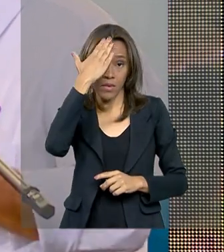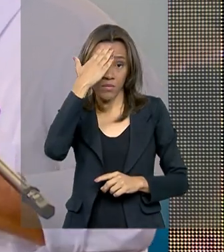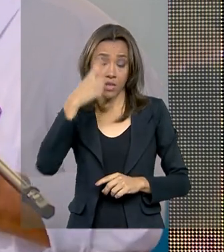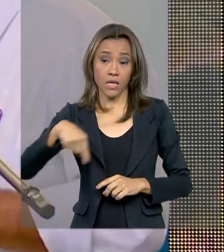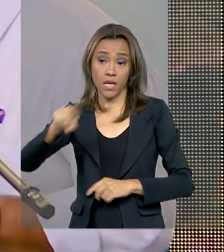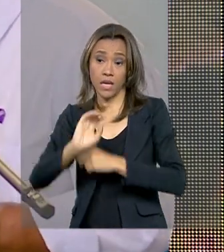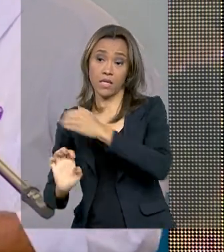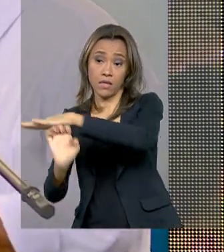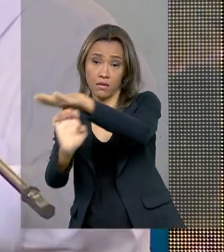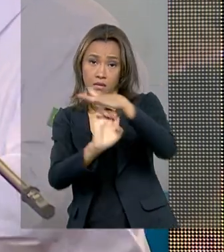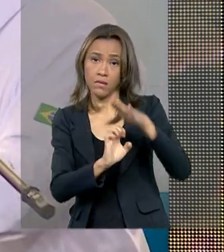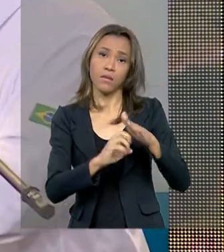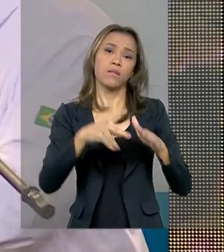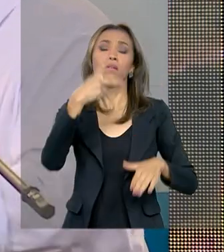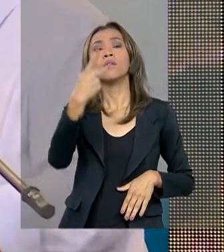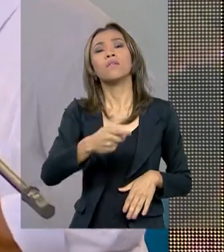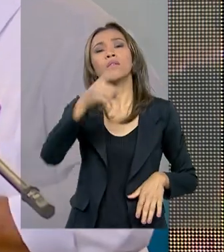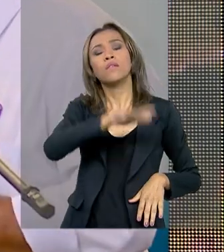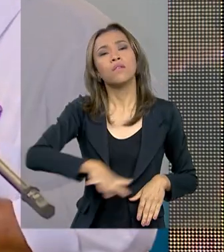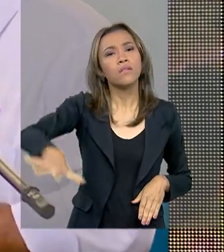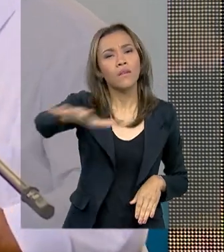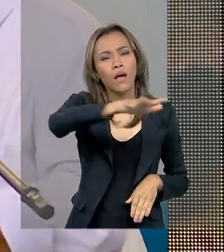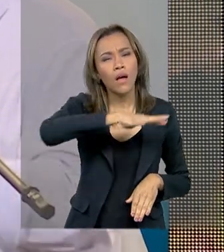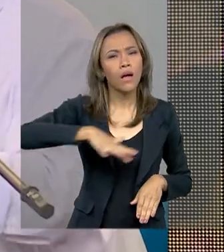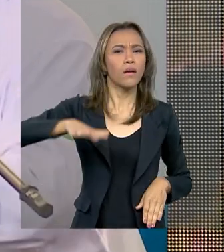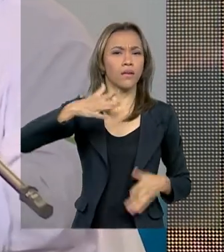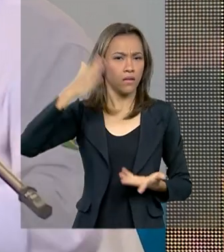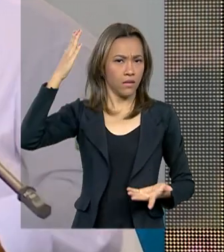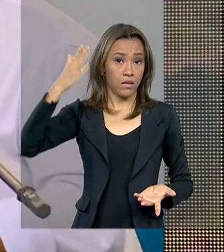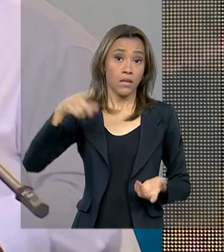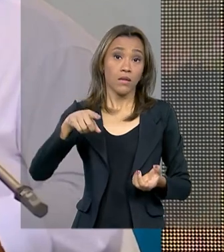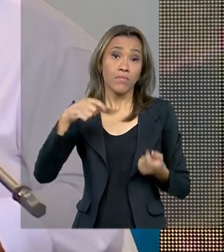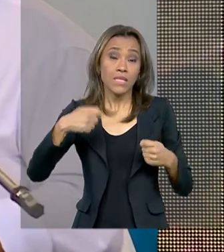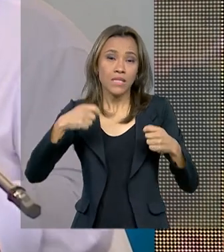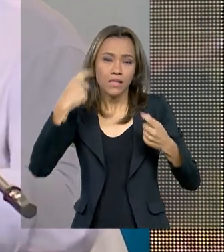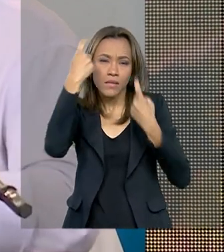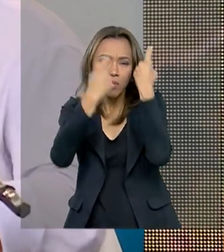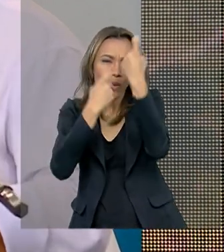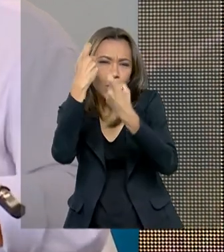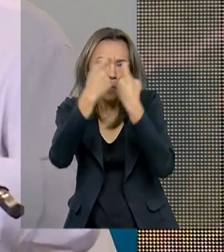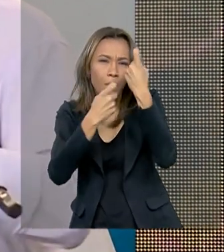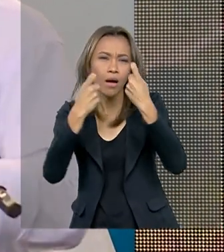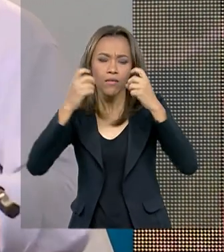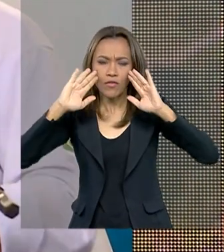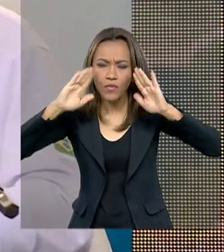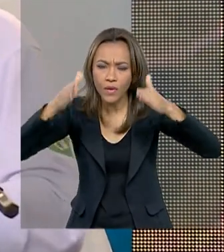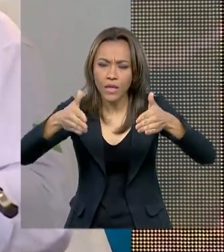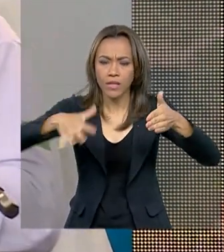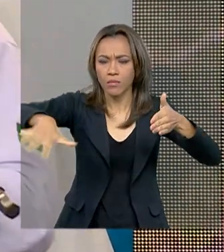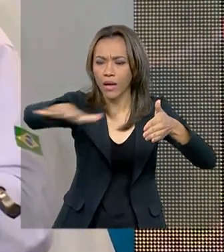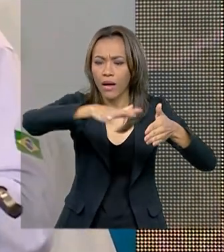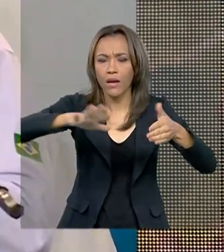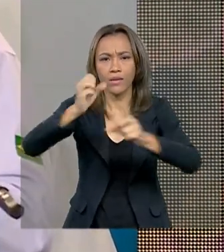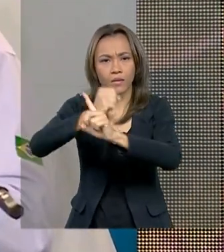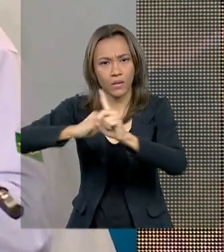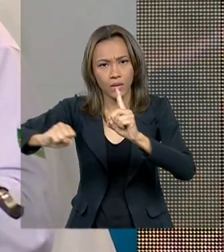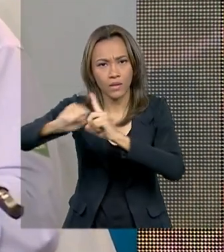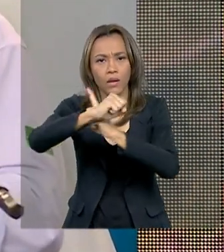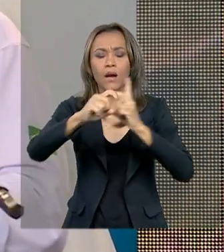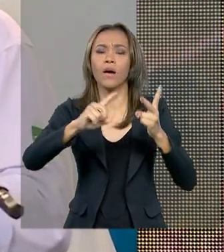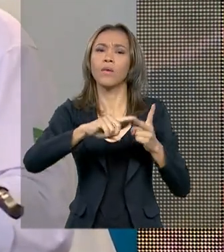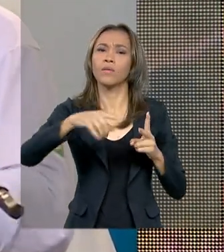ele tem sim que olhar para o lado social, para o lado das atividades e dos investimentos sustentáveis